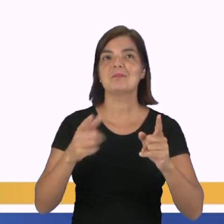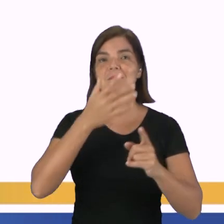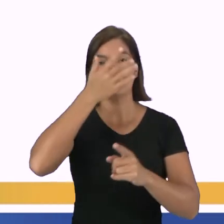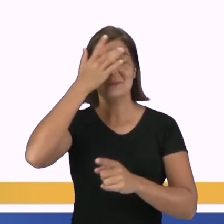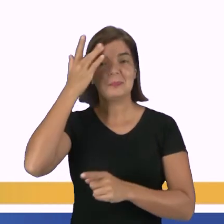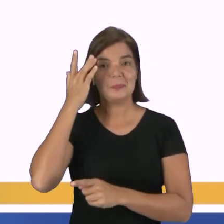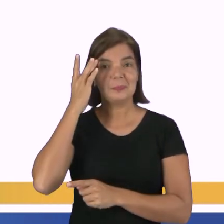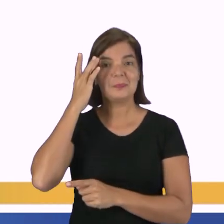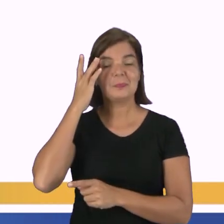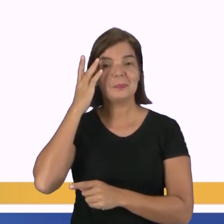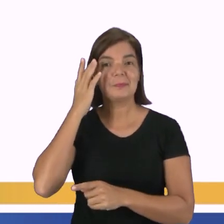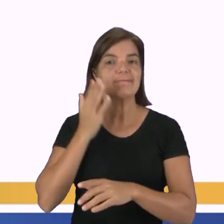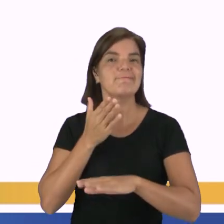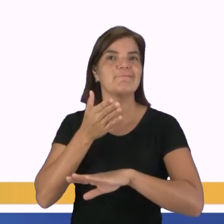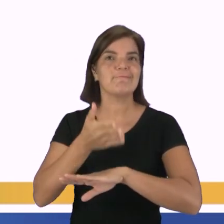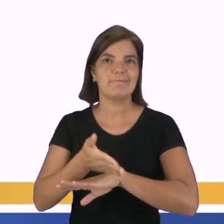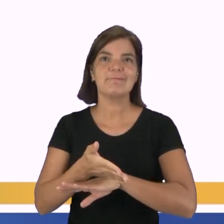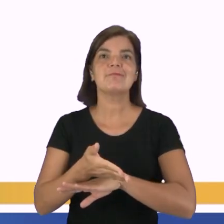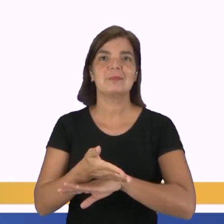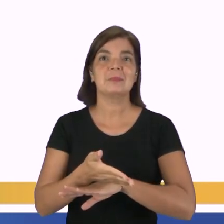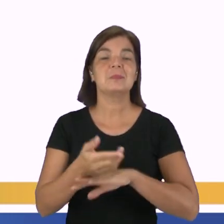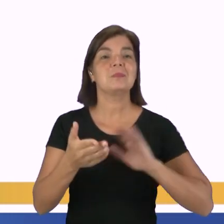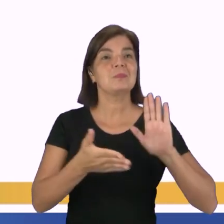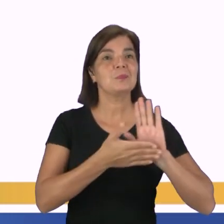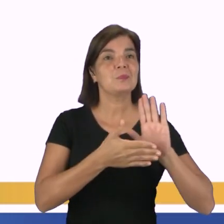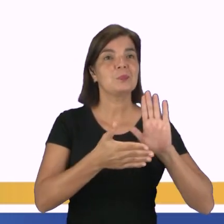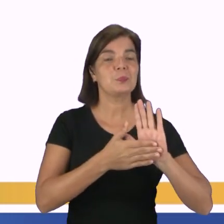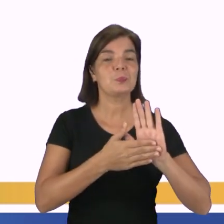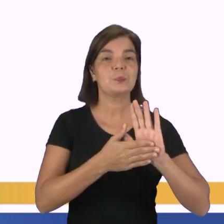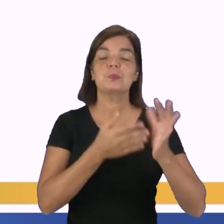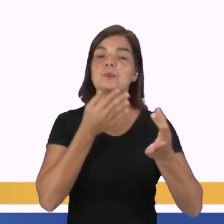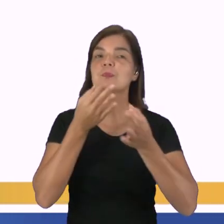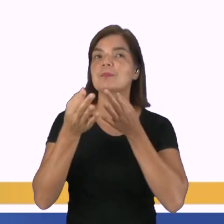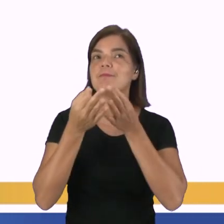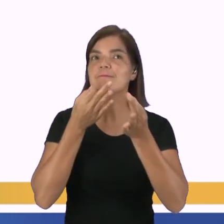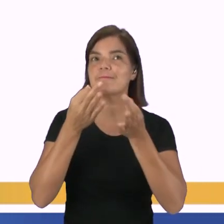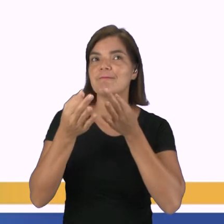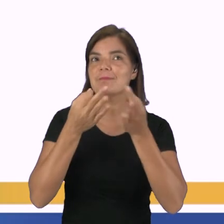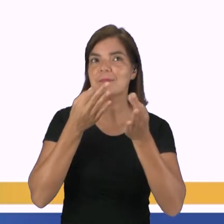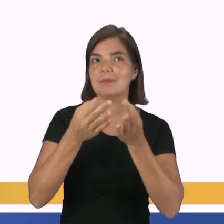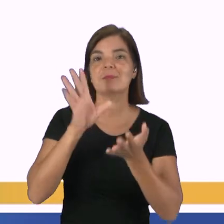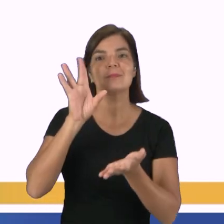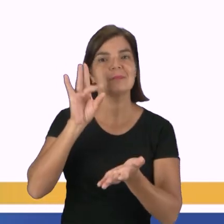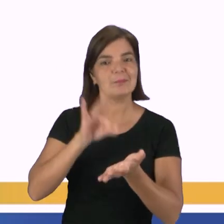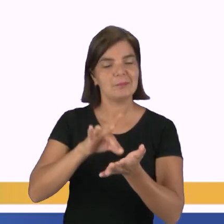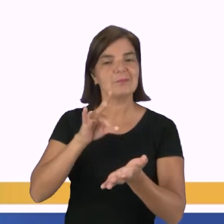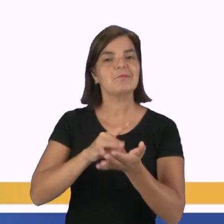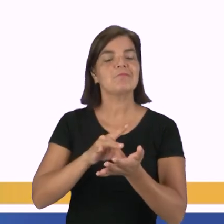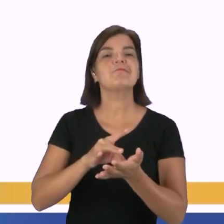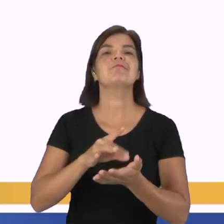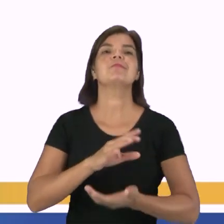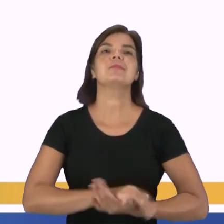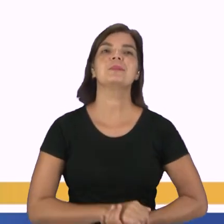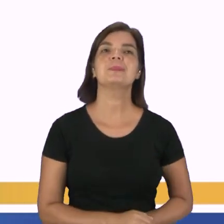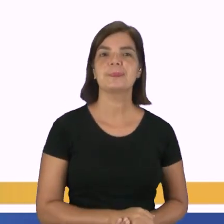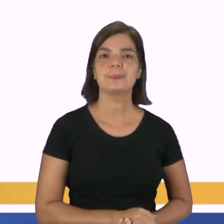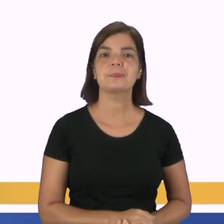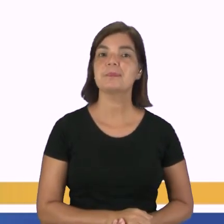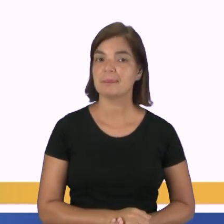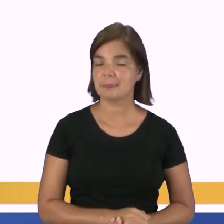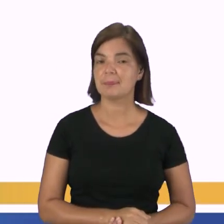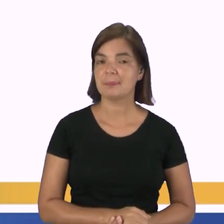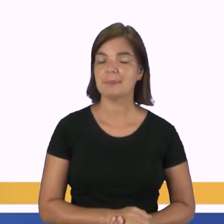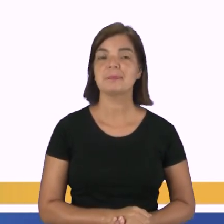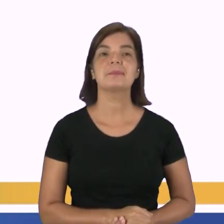posições dos intervenientes devem ser defendidas com base em argumentos válidos e consistentes,